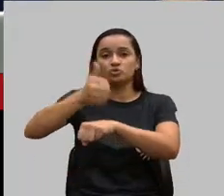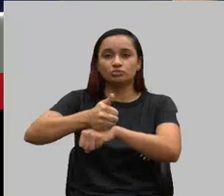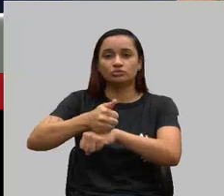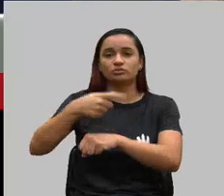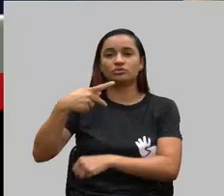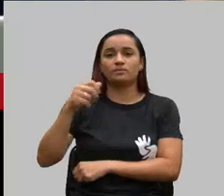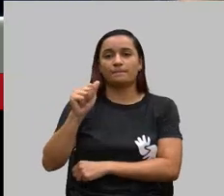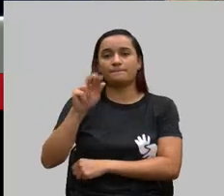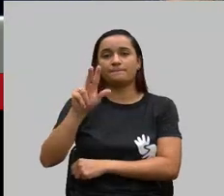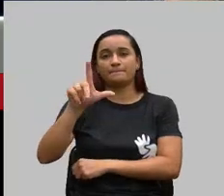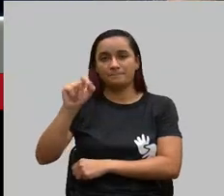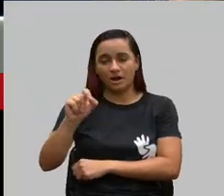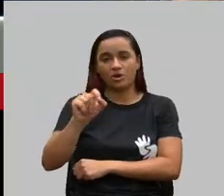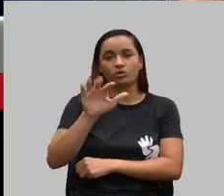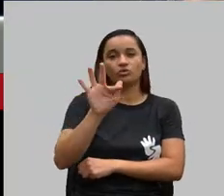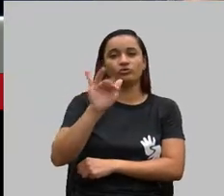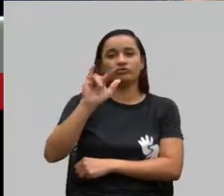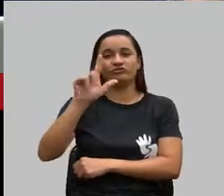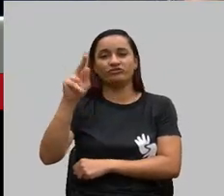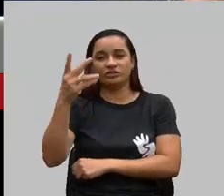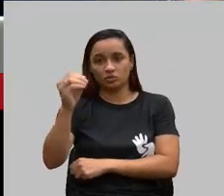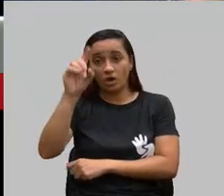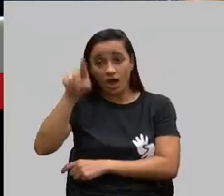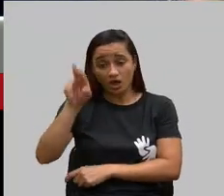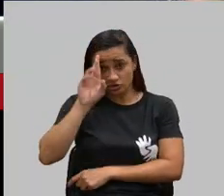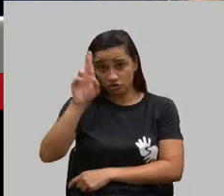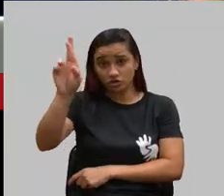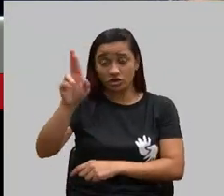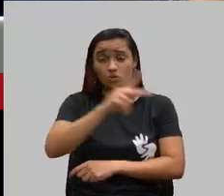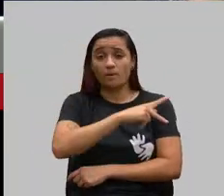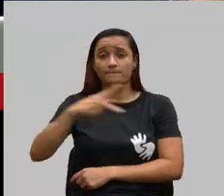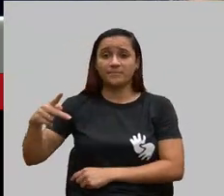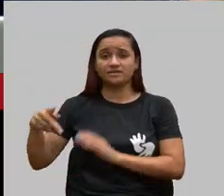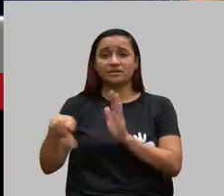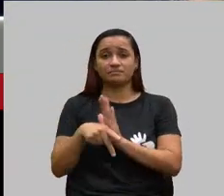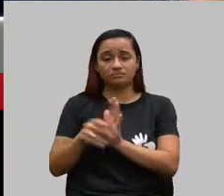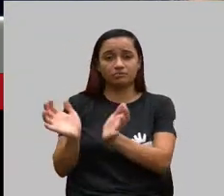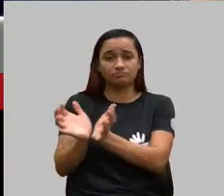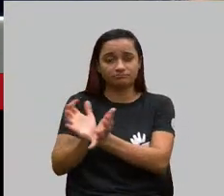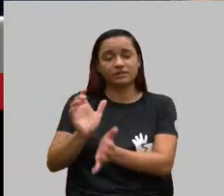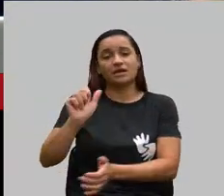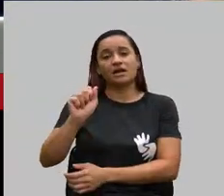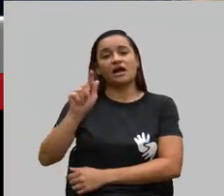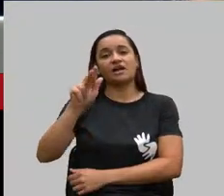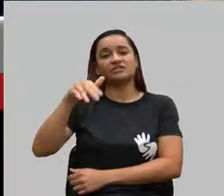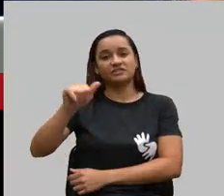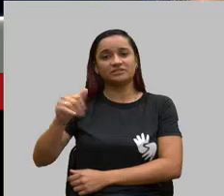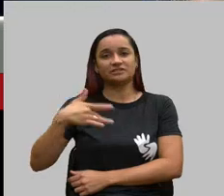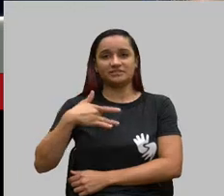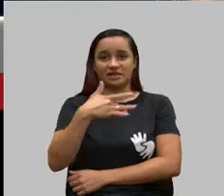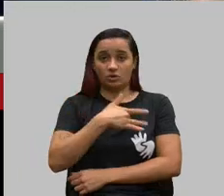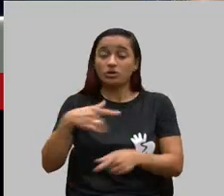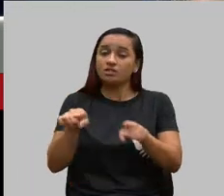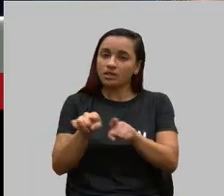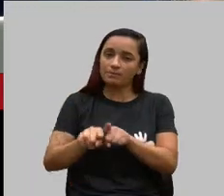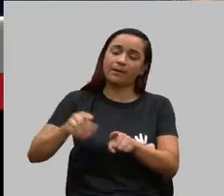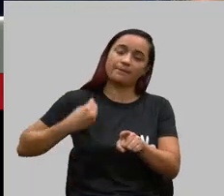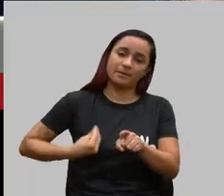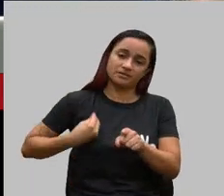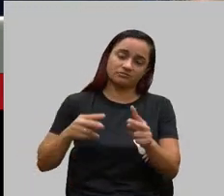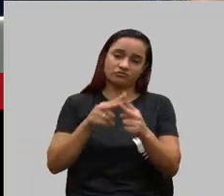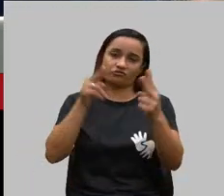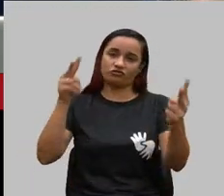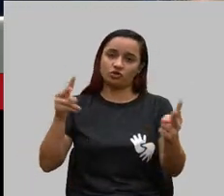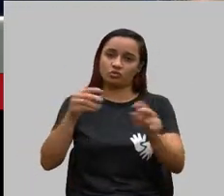Filho, diretor-presidente da Agência Nacional de Saúde Suplementar, também está presente de forma online.